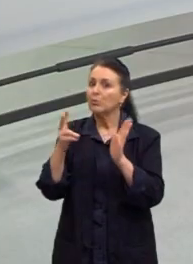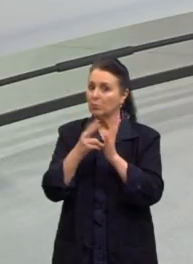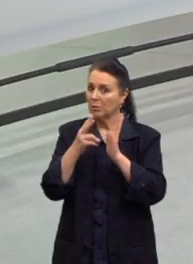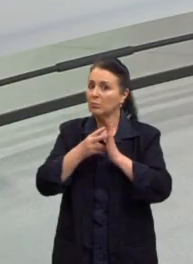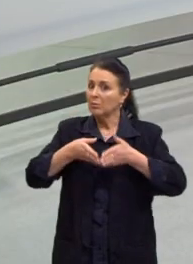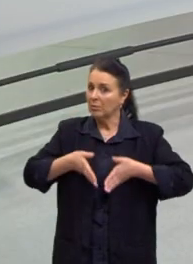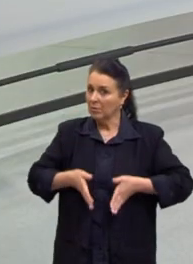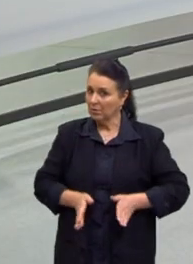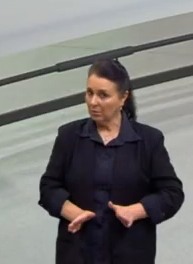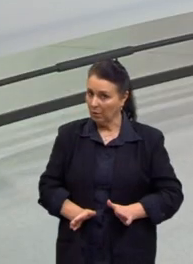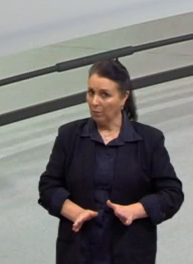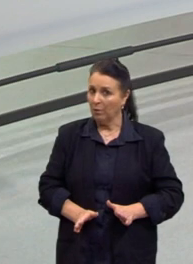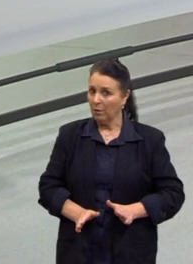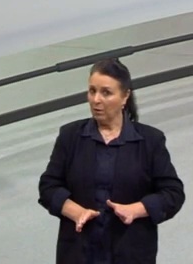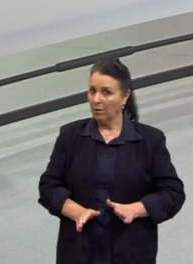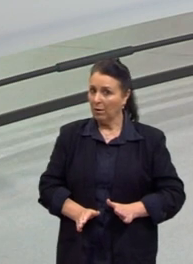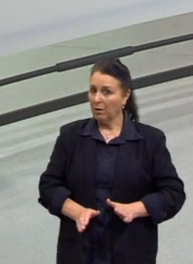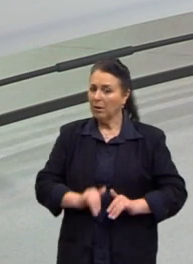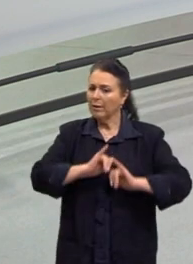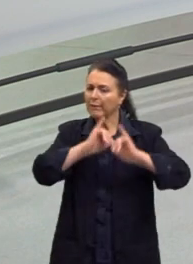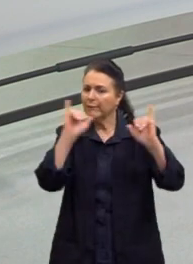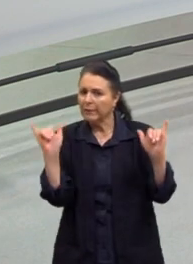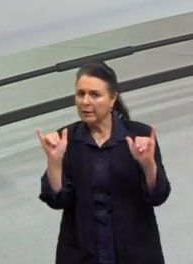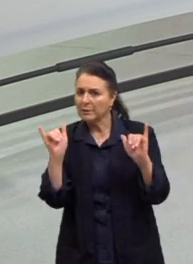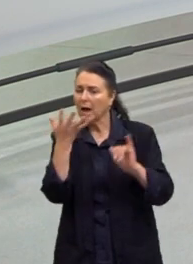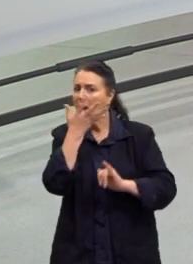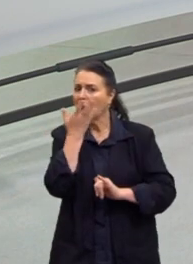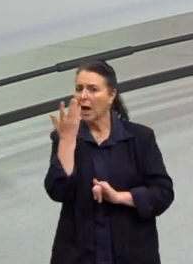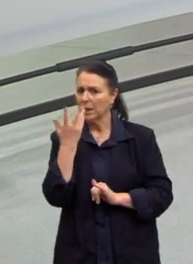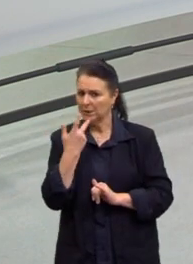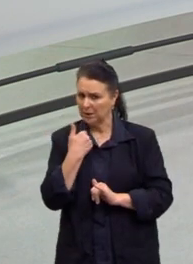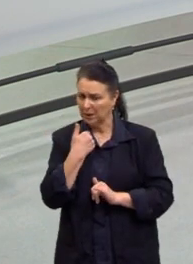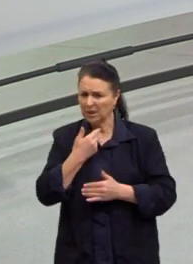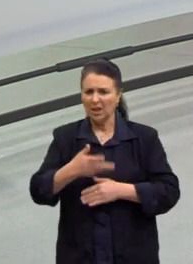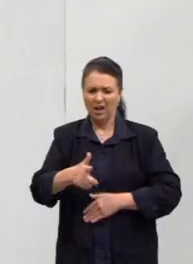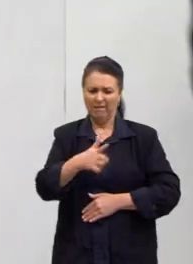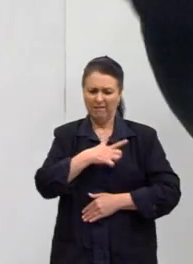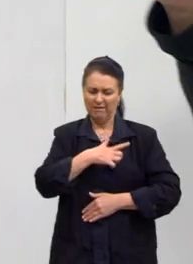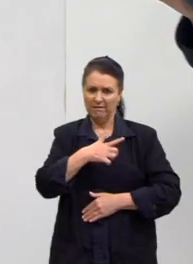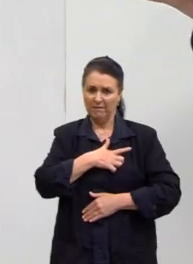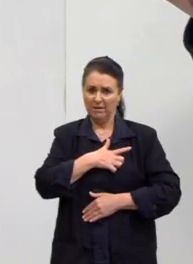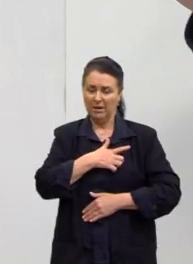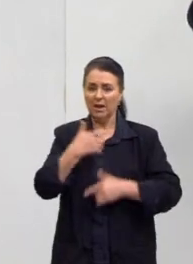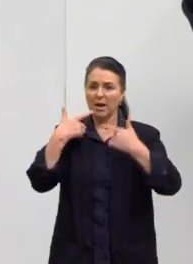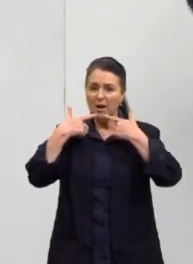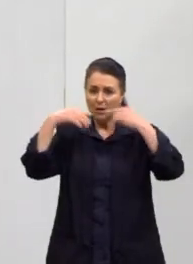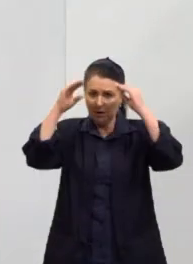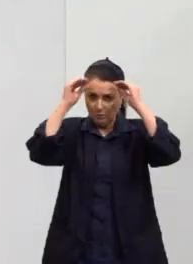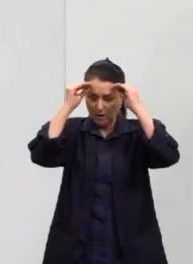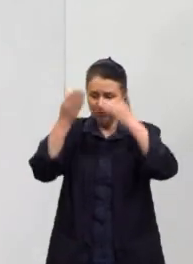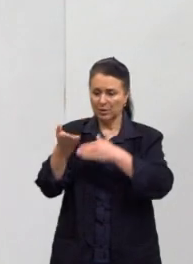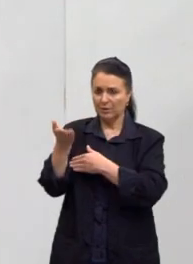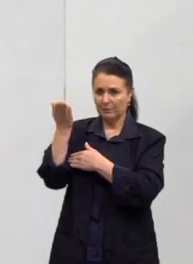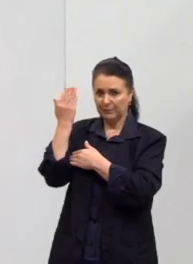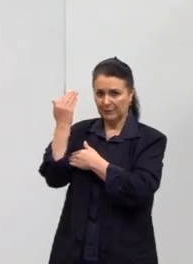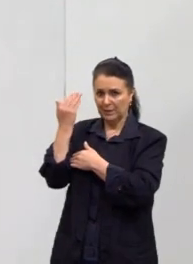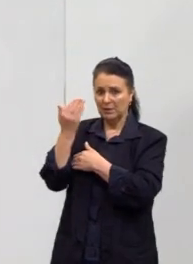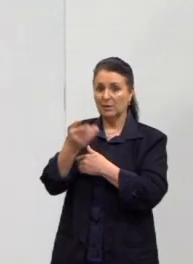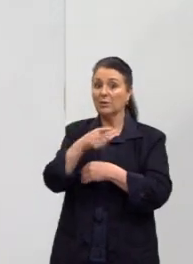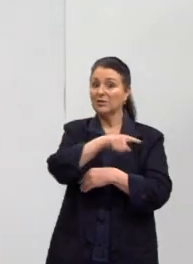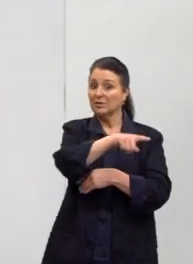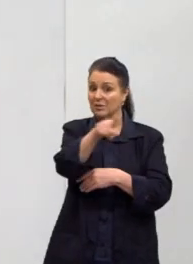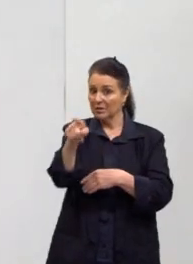gente vai dizer que pariu uma criança feia. Olha a diferença que nós temos da linguagem lá do Alencar para a linguagem de agora. É isso que a gente quer que vocês